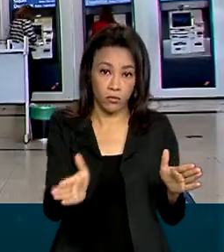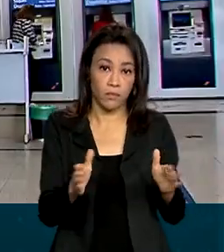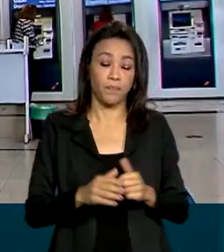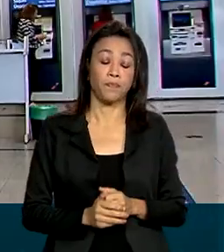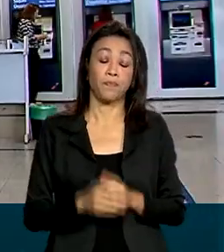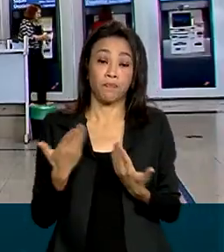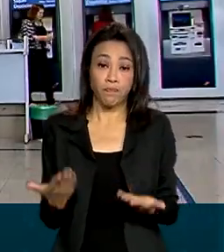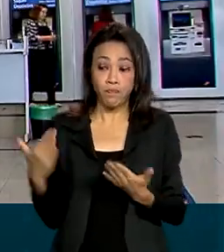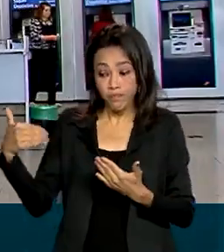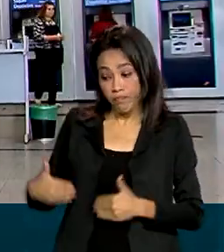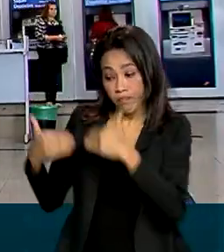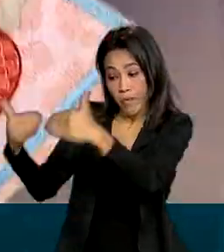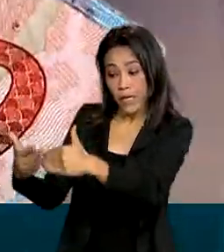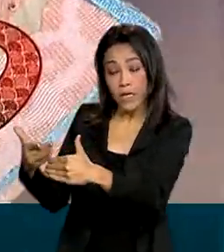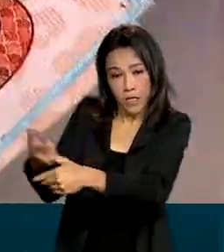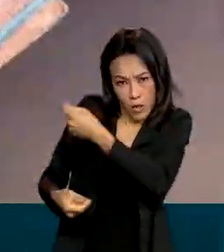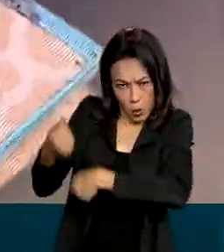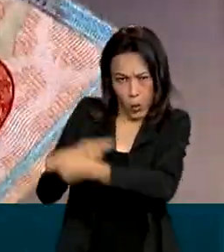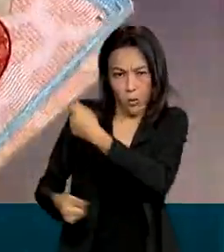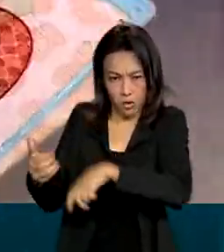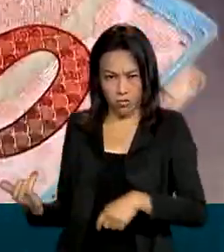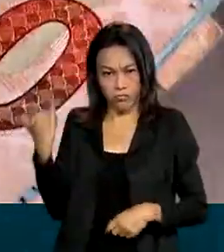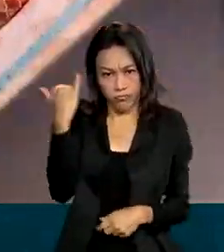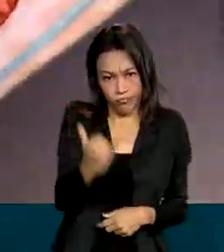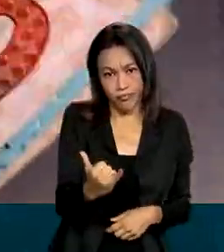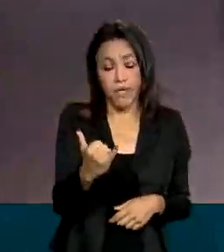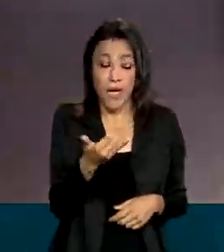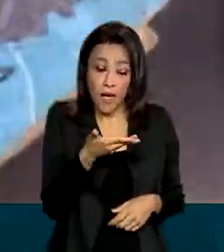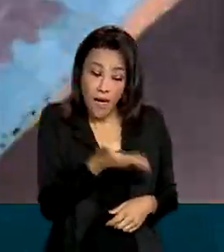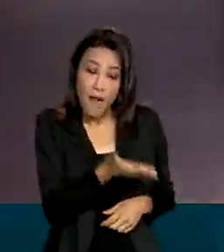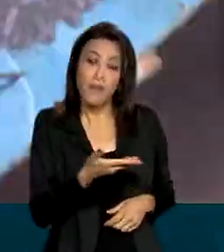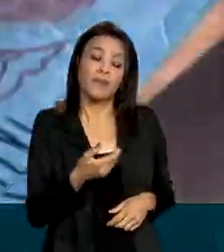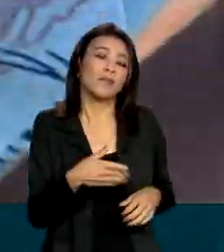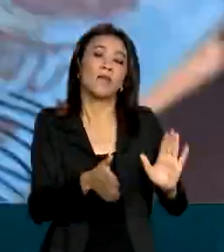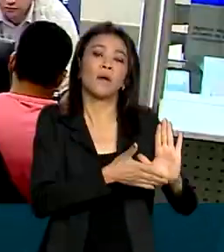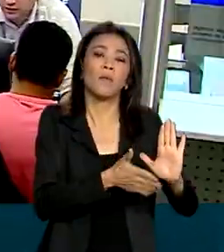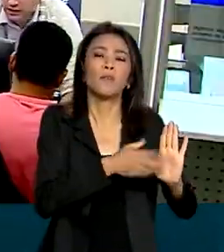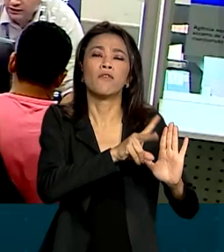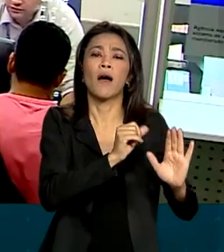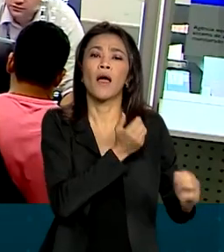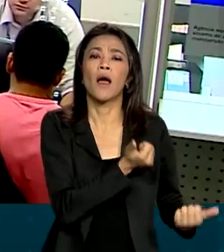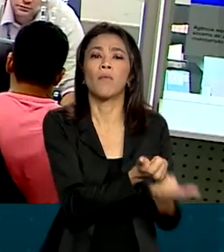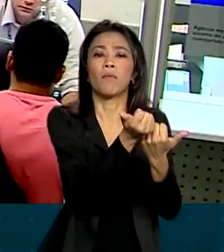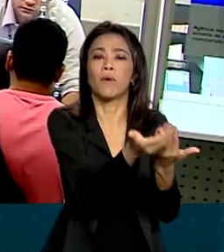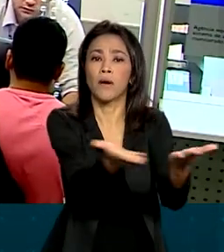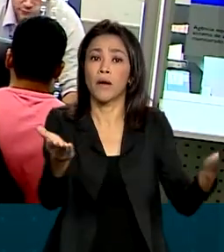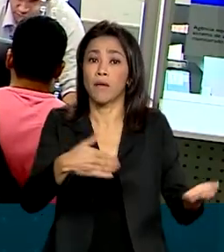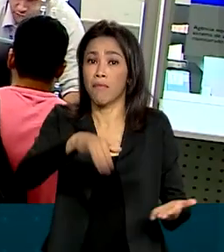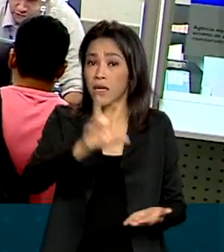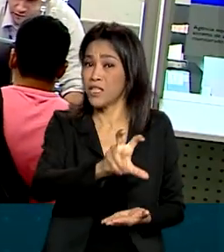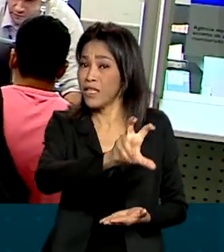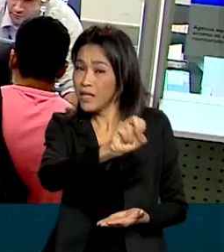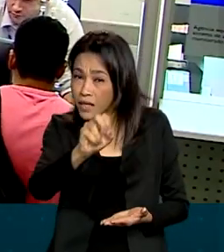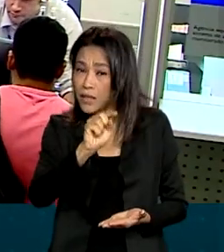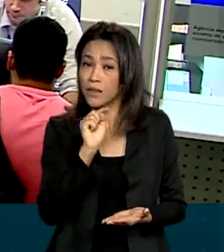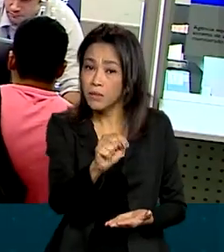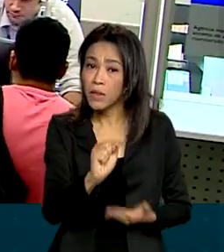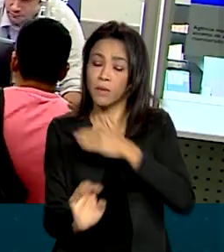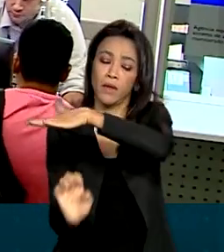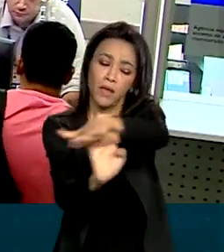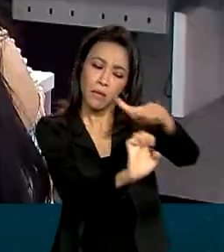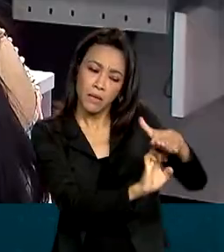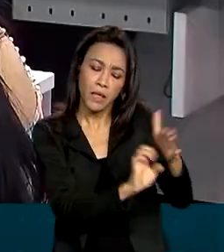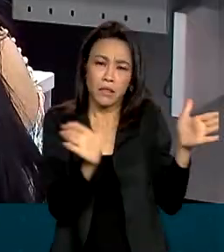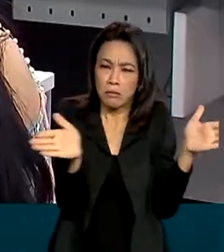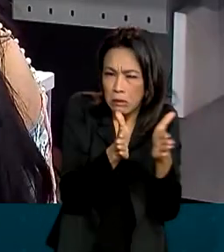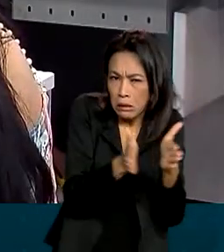com o Ministério da Economia, a medida deve beneficiar cerca de 500 mil empresas de pequeno e médio portes, com um alívio no caixa